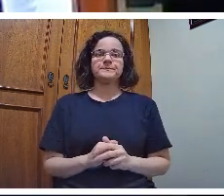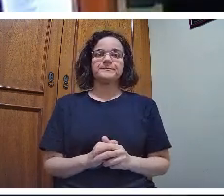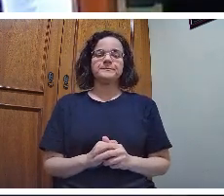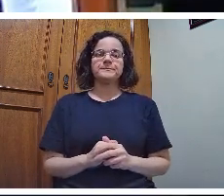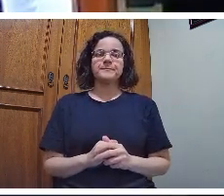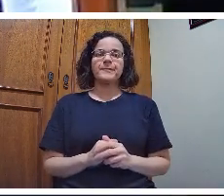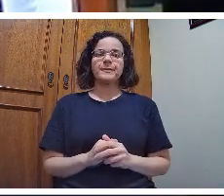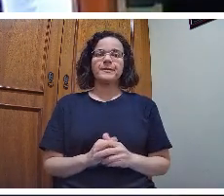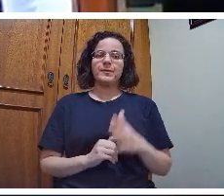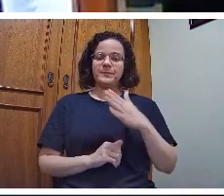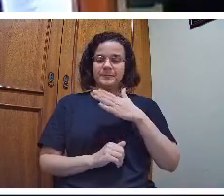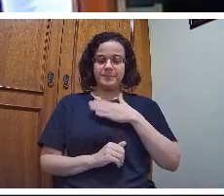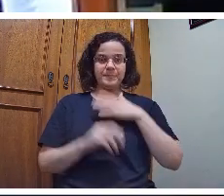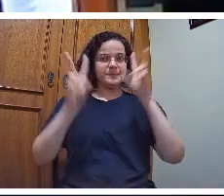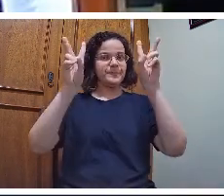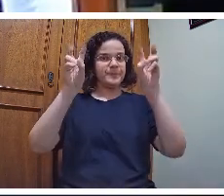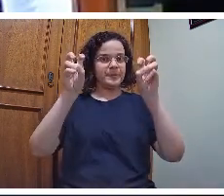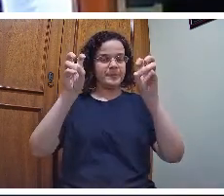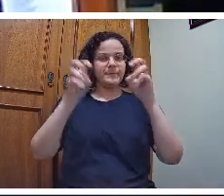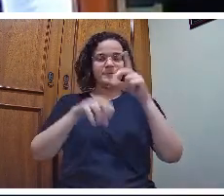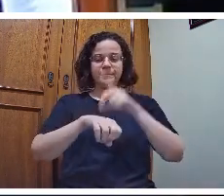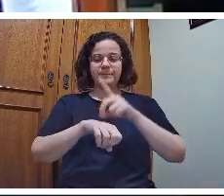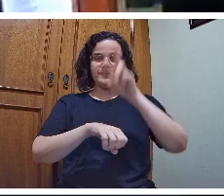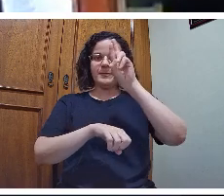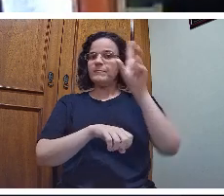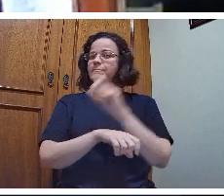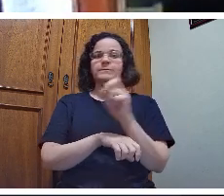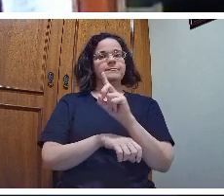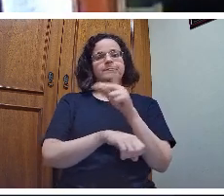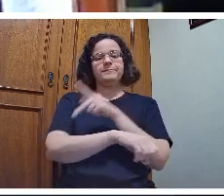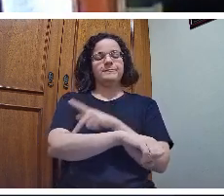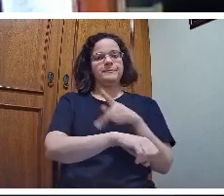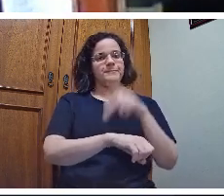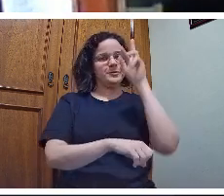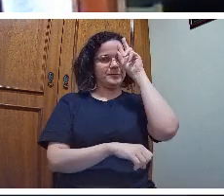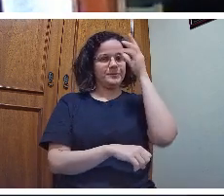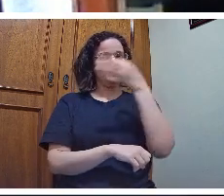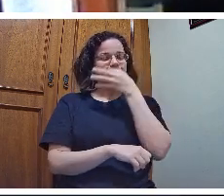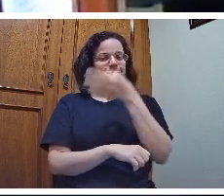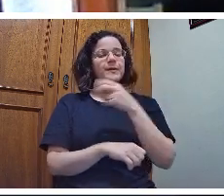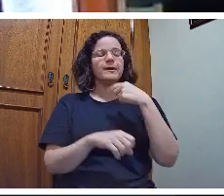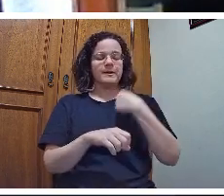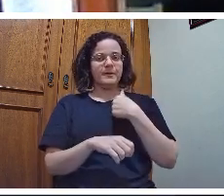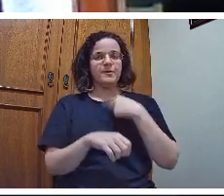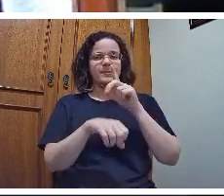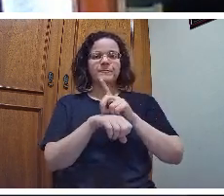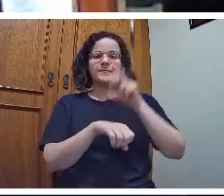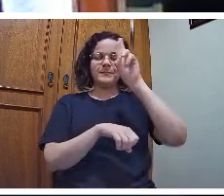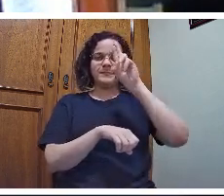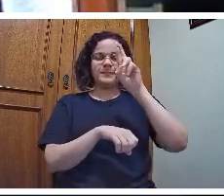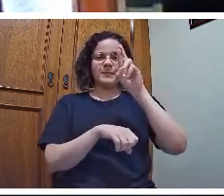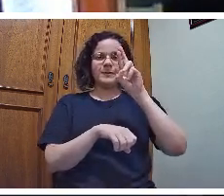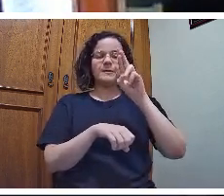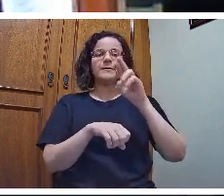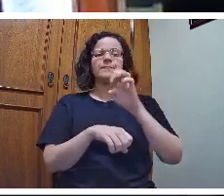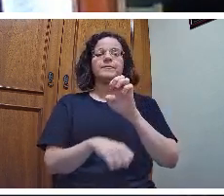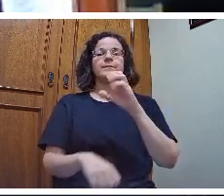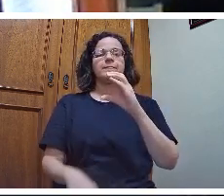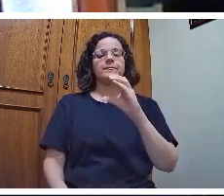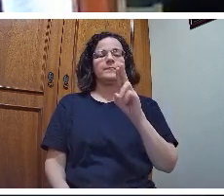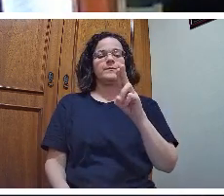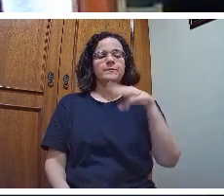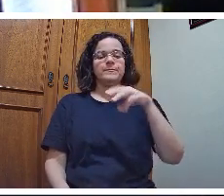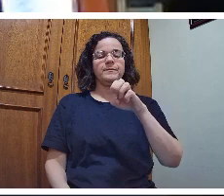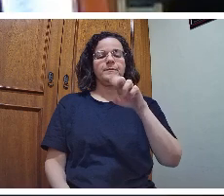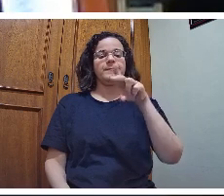O meu tema de doutorado não foi a pedagogia histórico-crítica, eu fiz a tese de doutorado sobre Comênio, o pai da